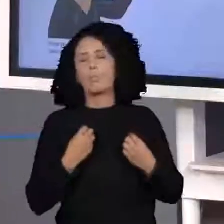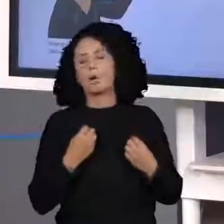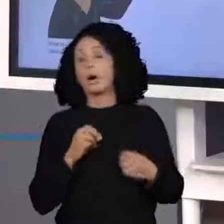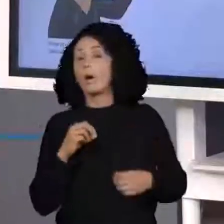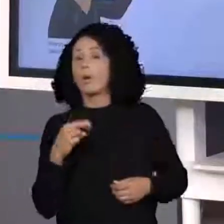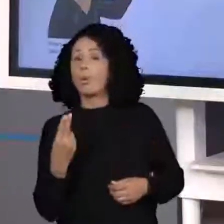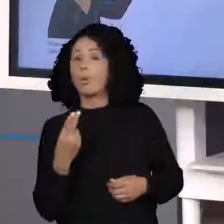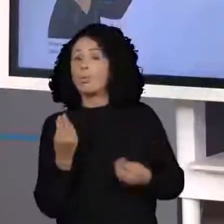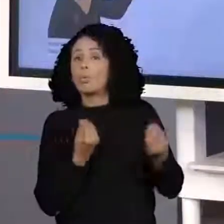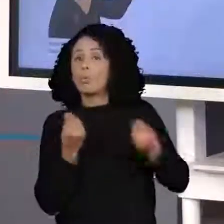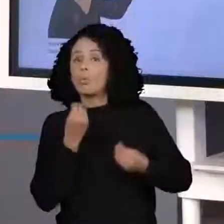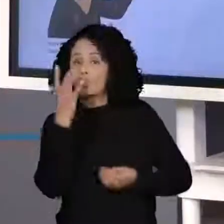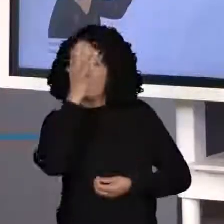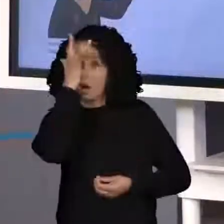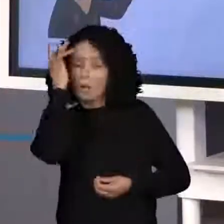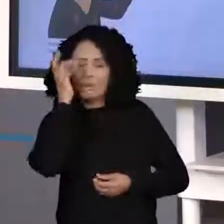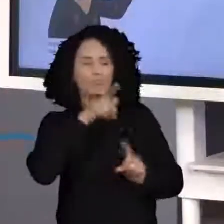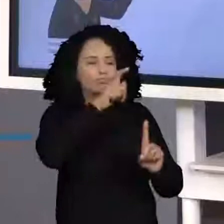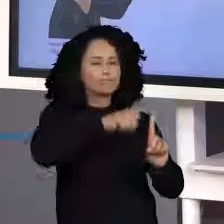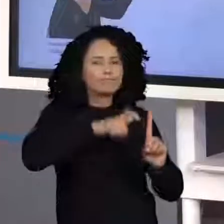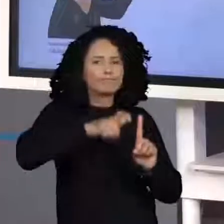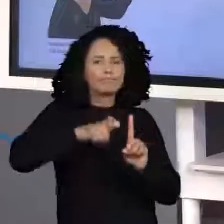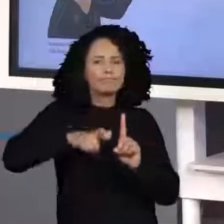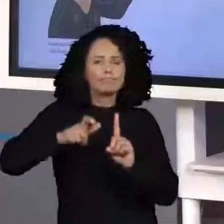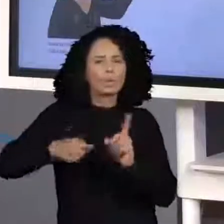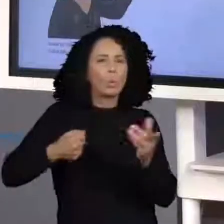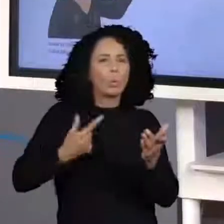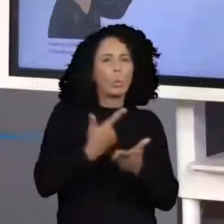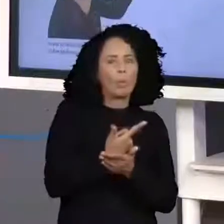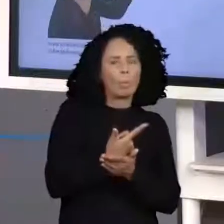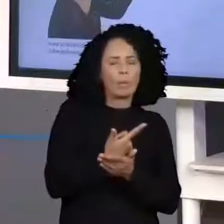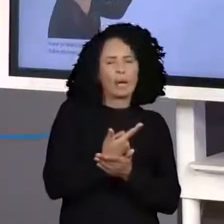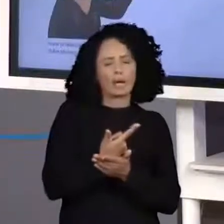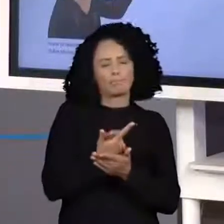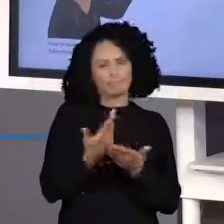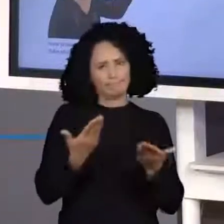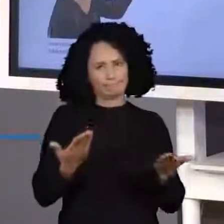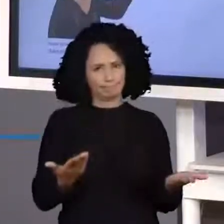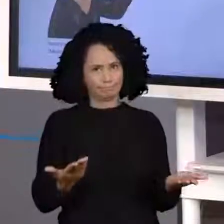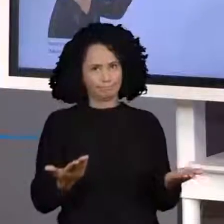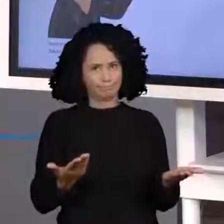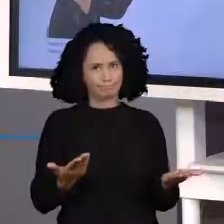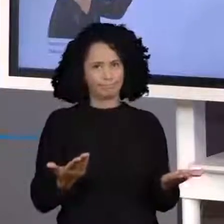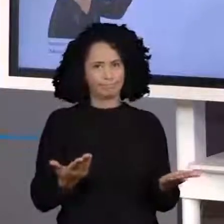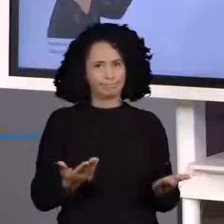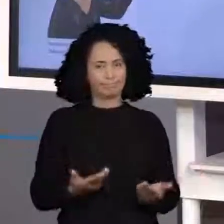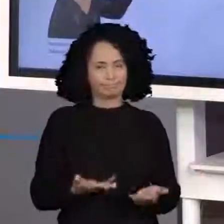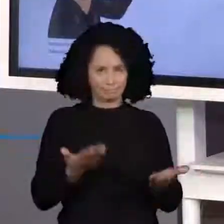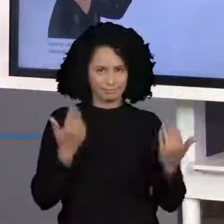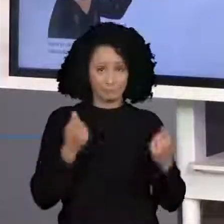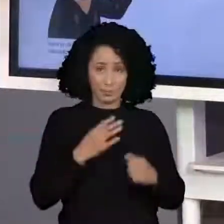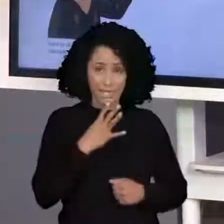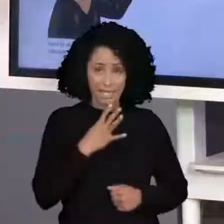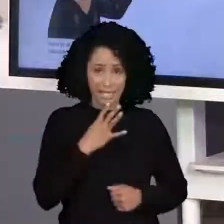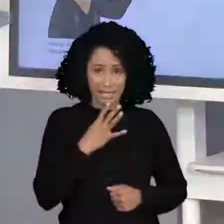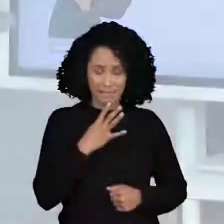comprou de acordo aí com o seu período histórico. Legal? Então, vem comigo, vem na tela.